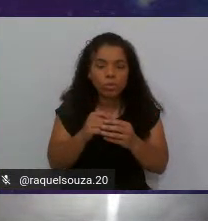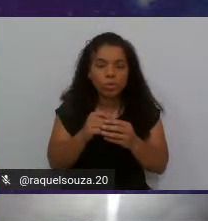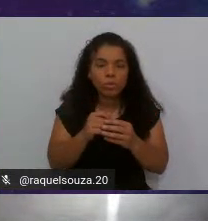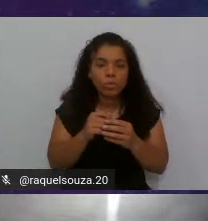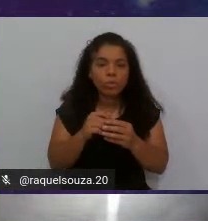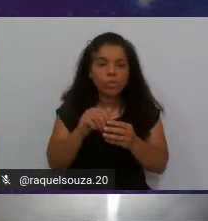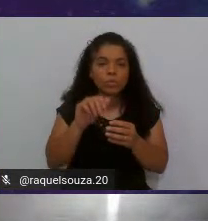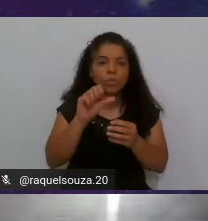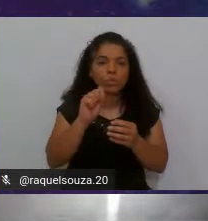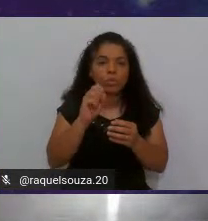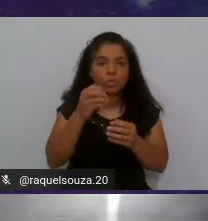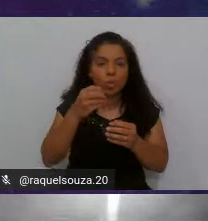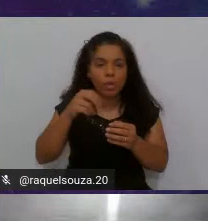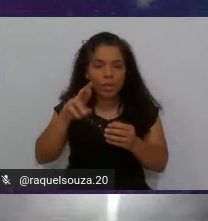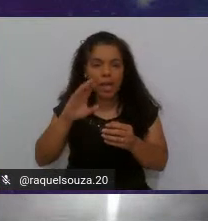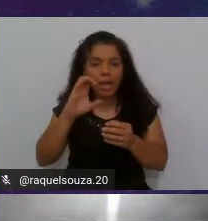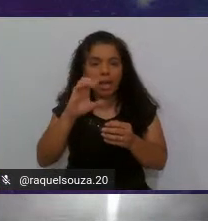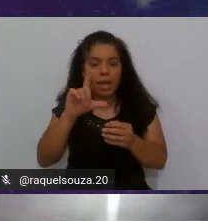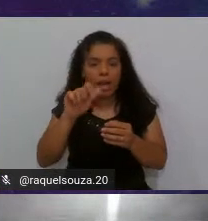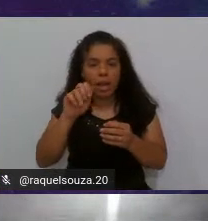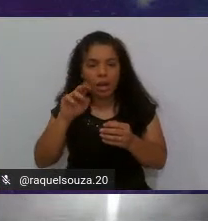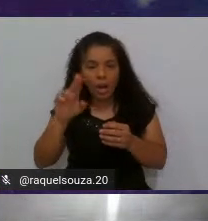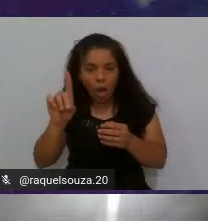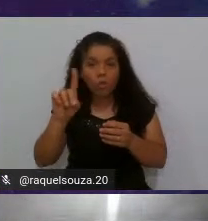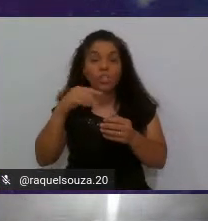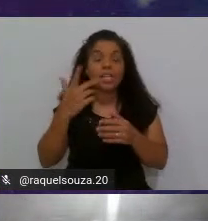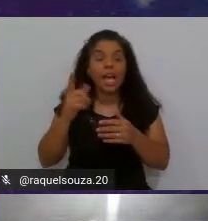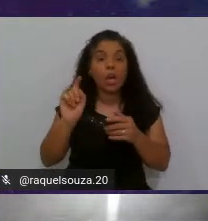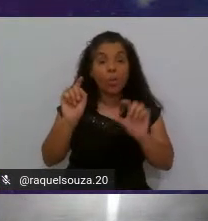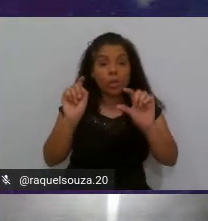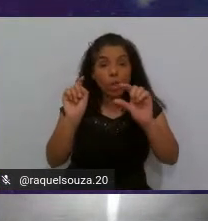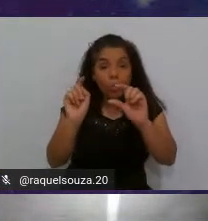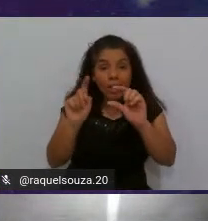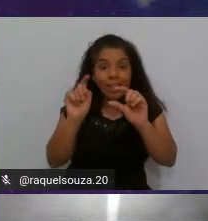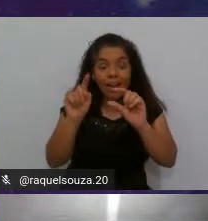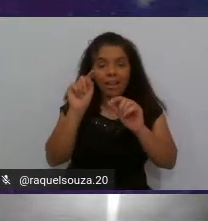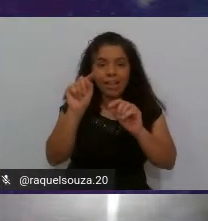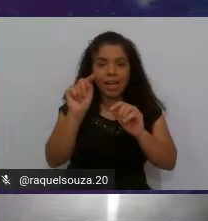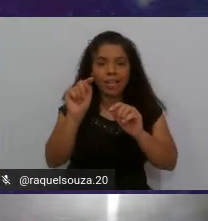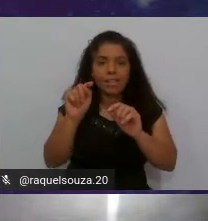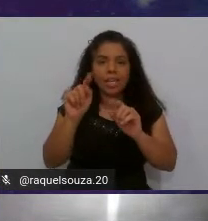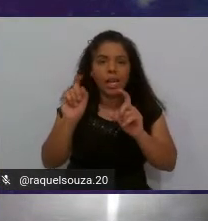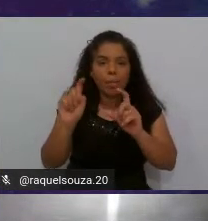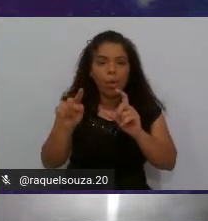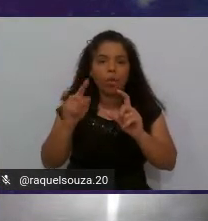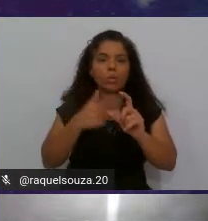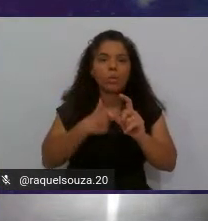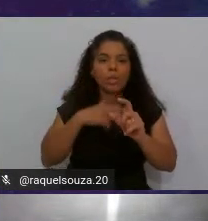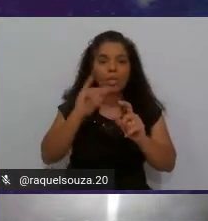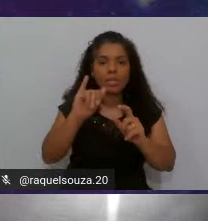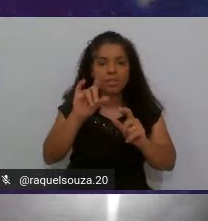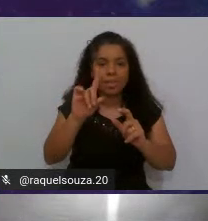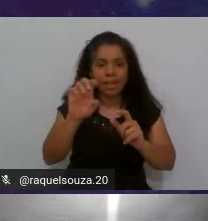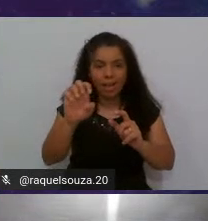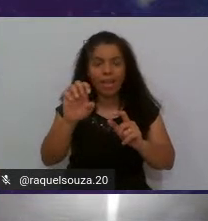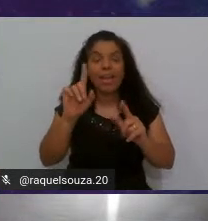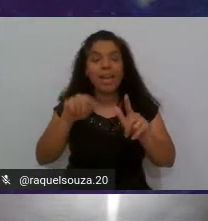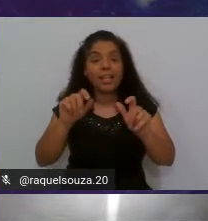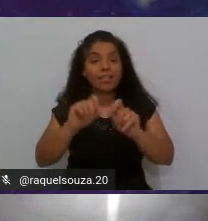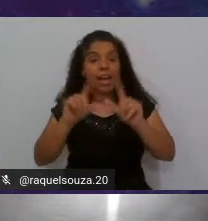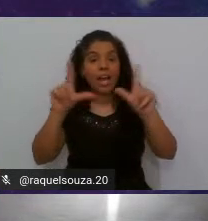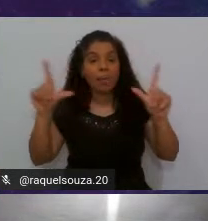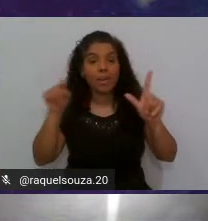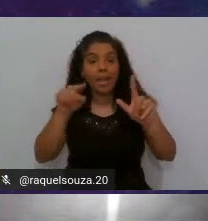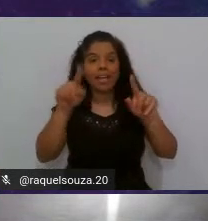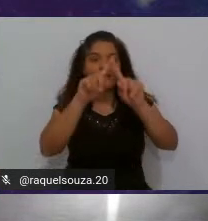sonar cloud e aí quando eu clicar lá naquele botão da minha IDE ela vai abrir essa